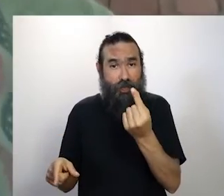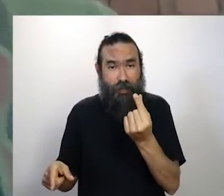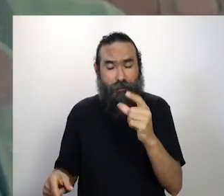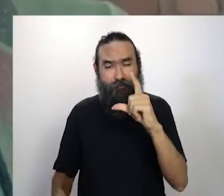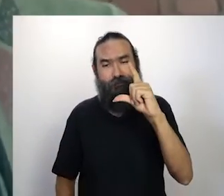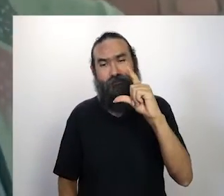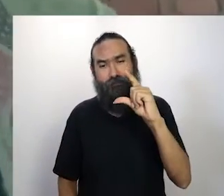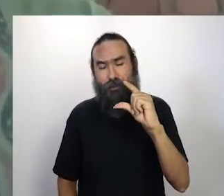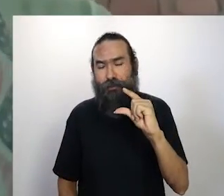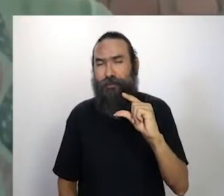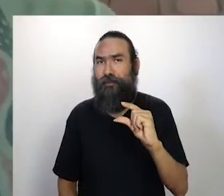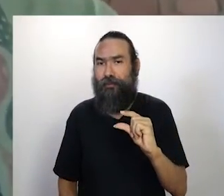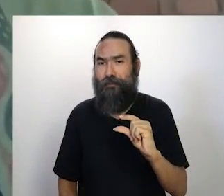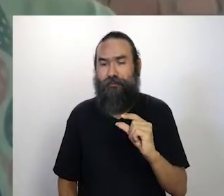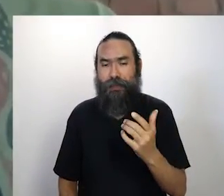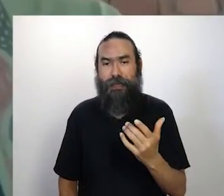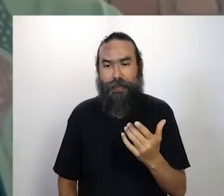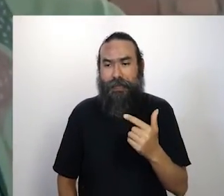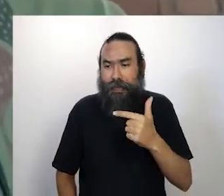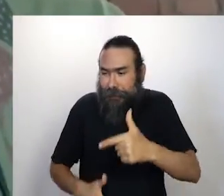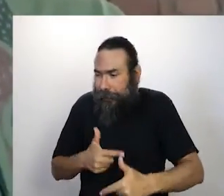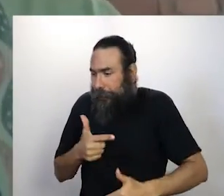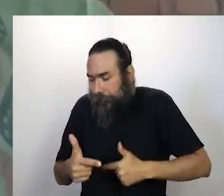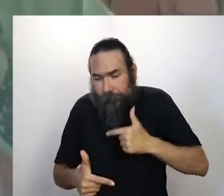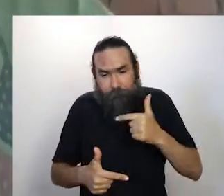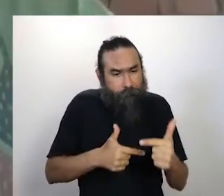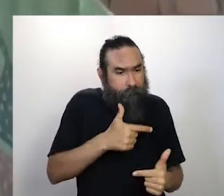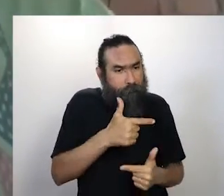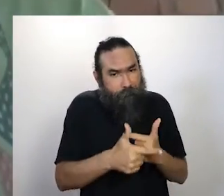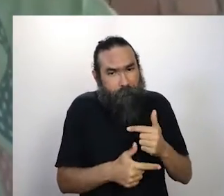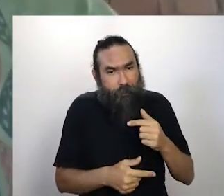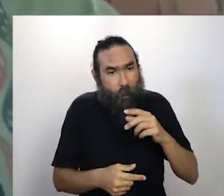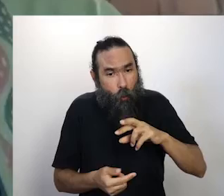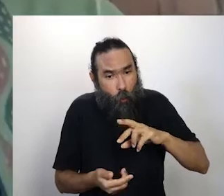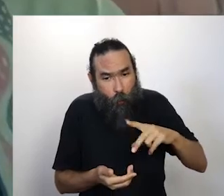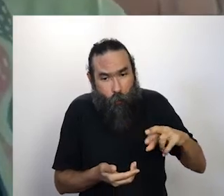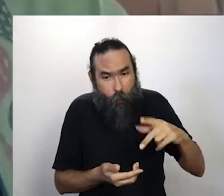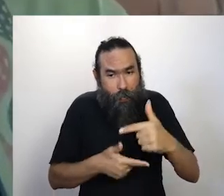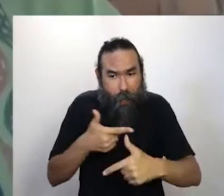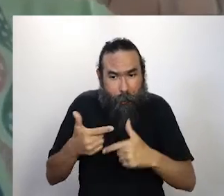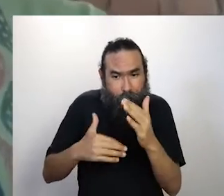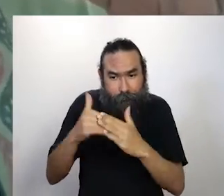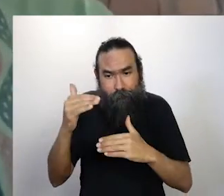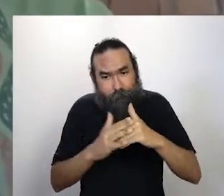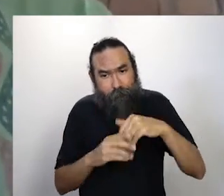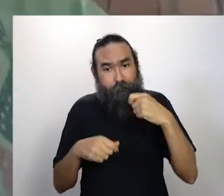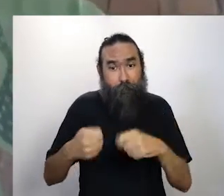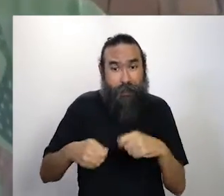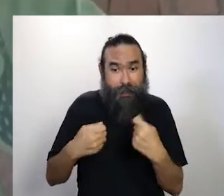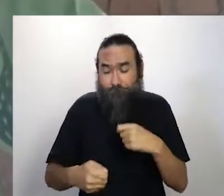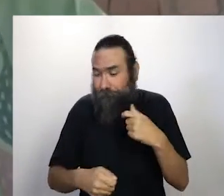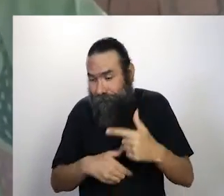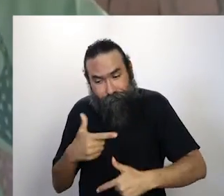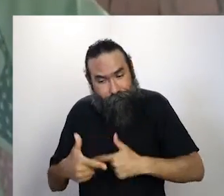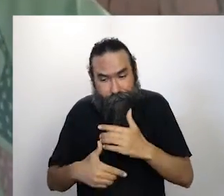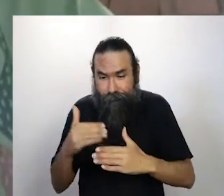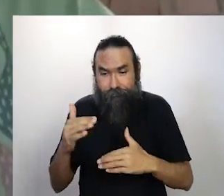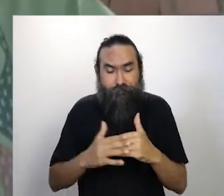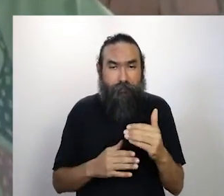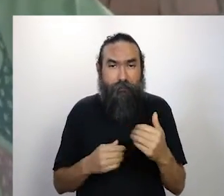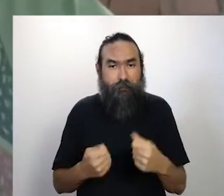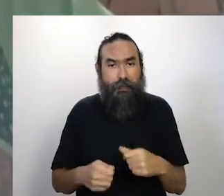vai se sustentando com algumas coisas e novas coisas, de novas formas, de novos jeitos, vão aparecendo também.